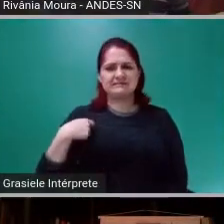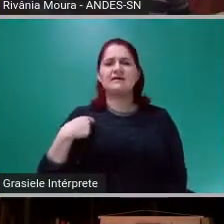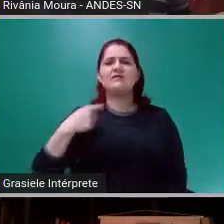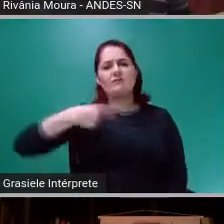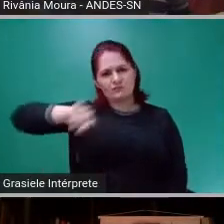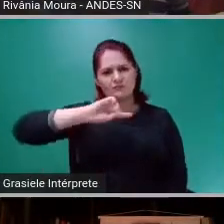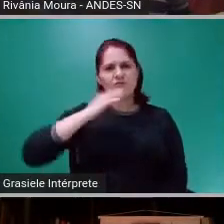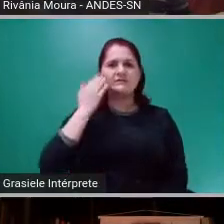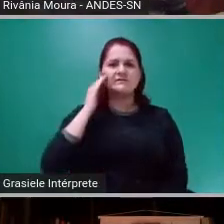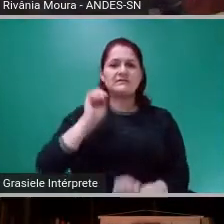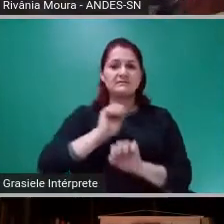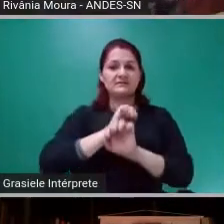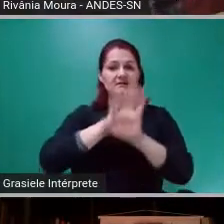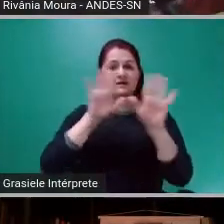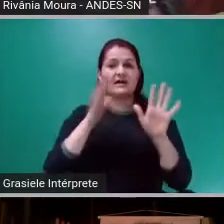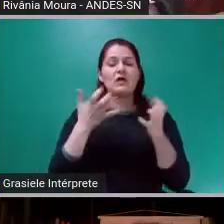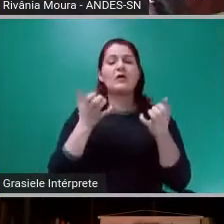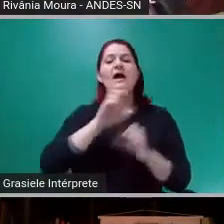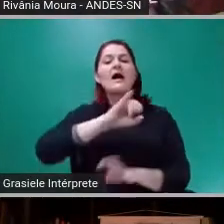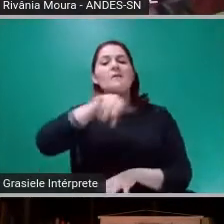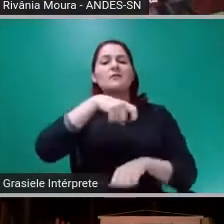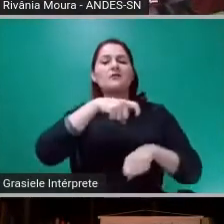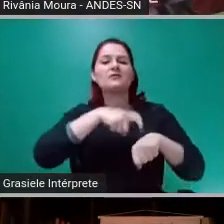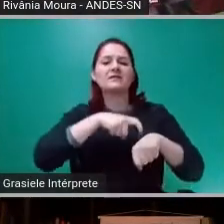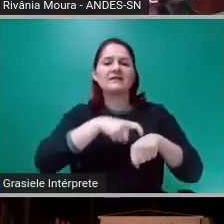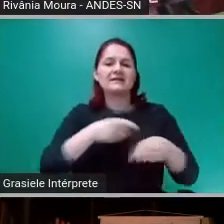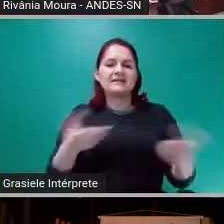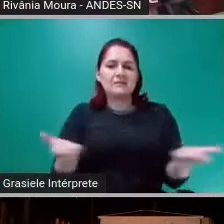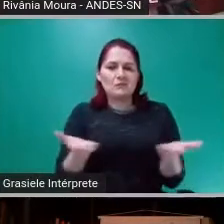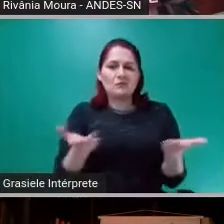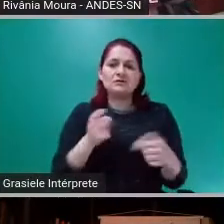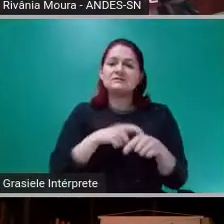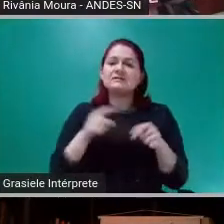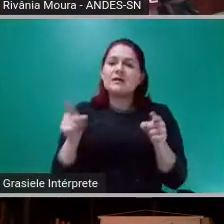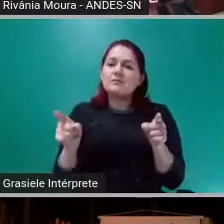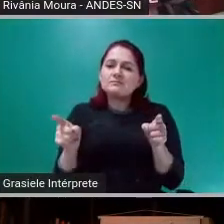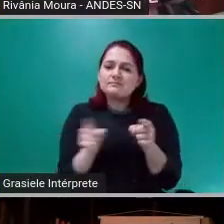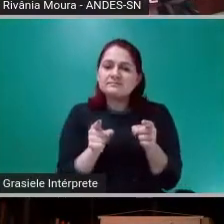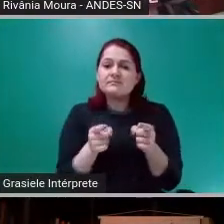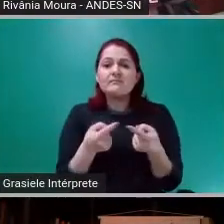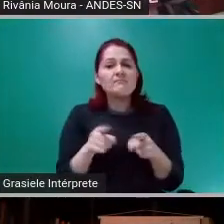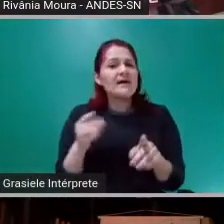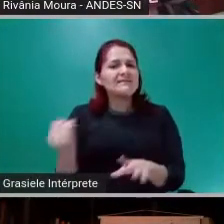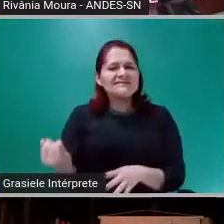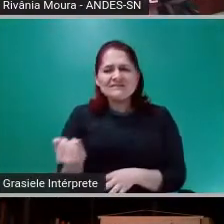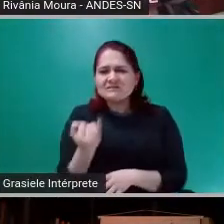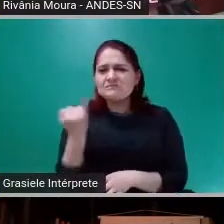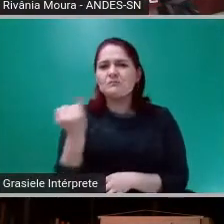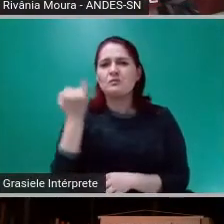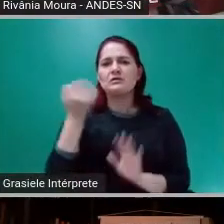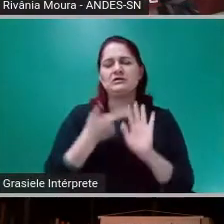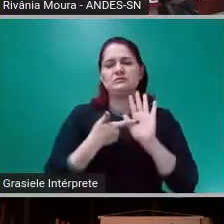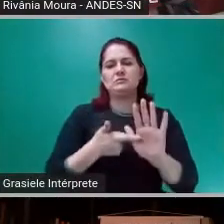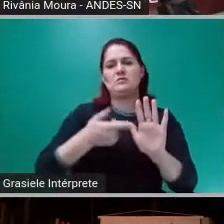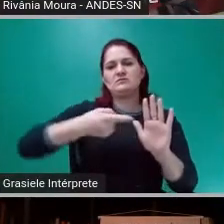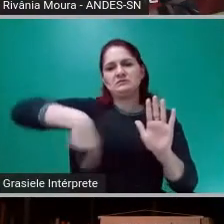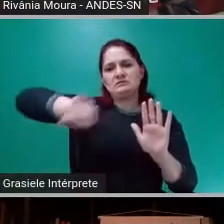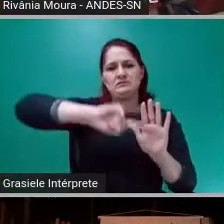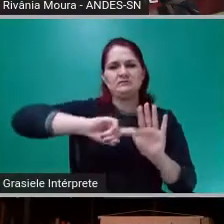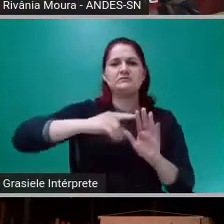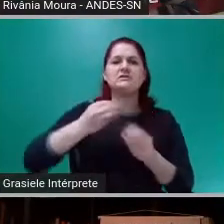fundo, aproveitar esse tempo que é exíguo, mas é precioso, para procurar colocar este problema